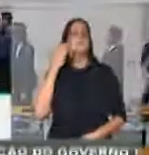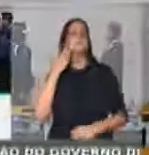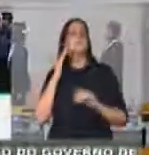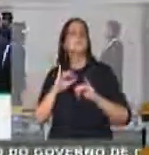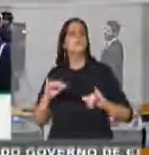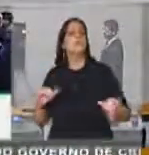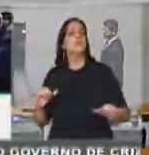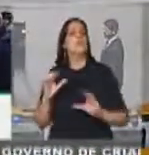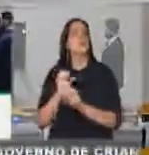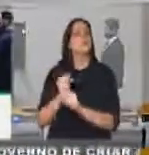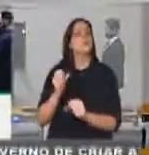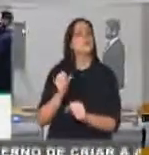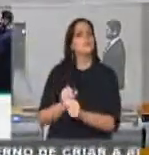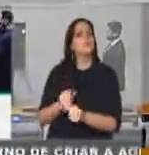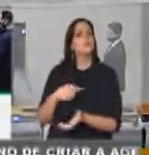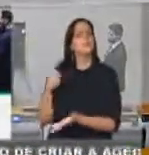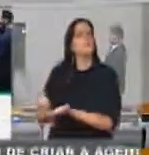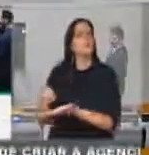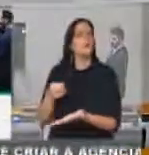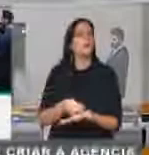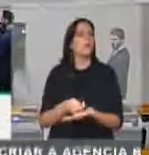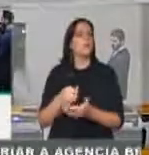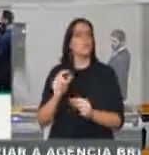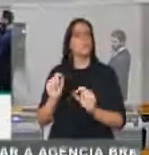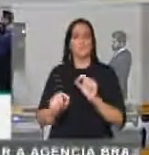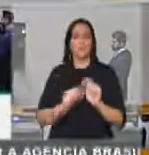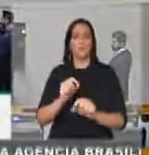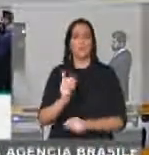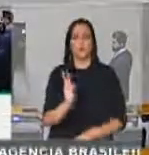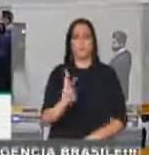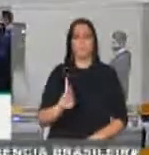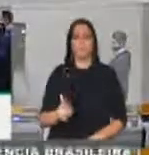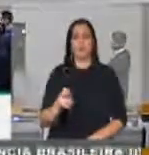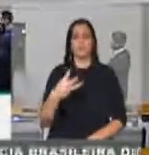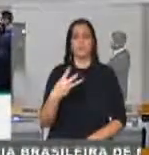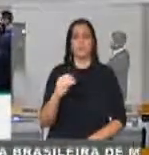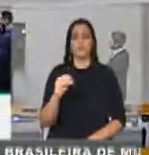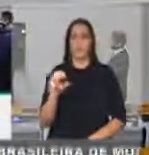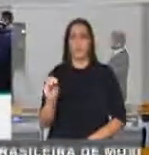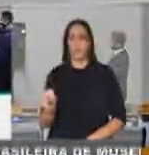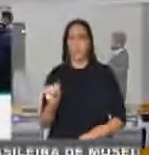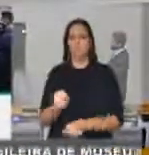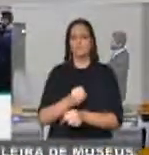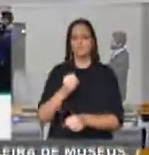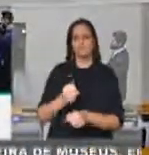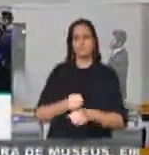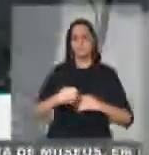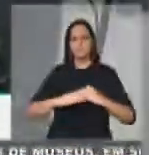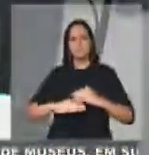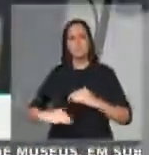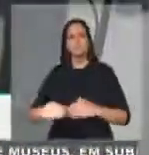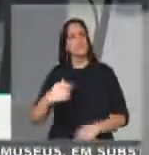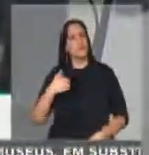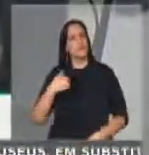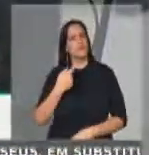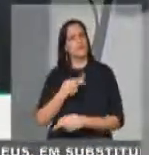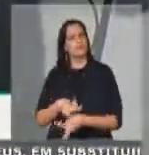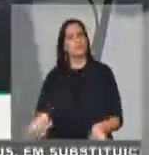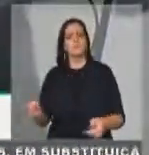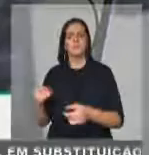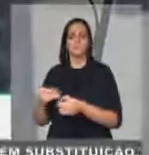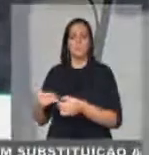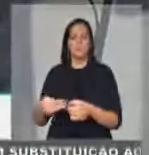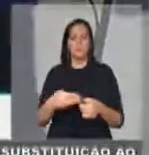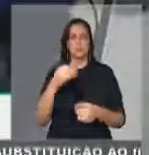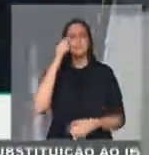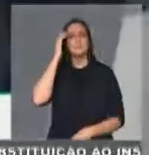públicos orçamentários na pavimentação da BR-308. Seriamente, eu fui ao município de Viseu há